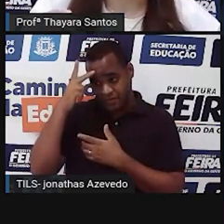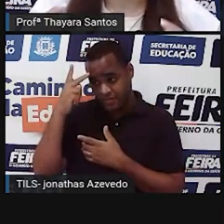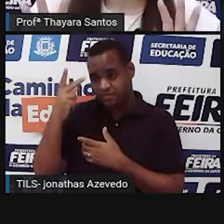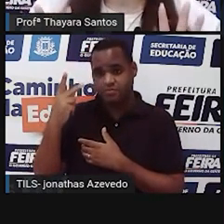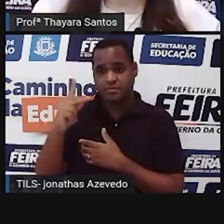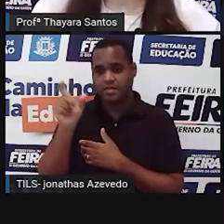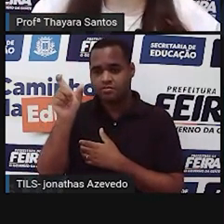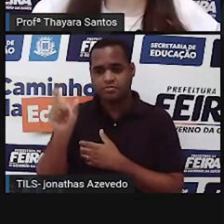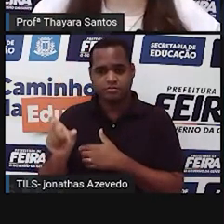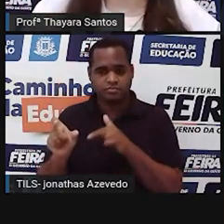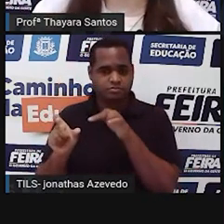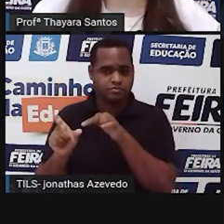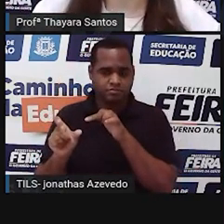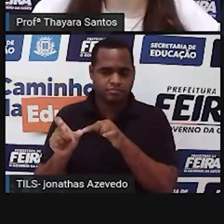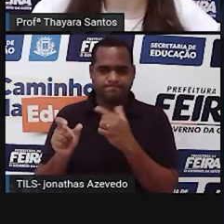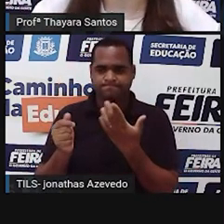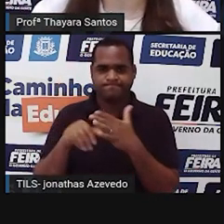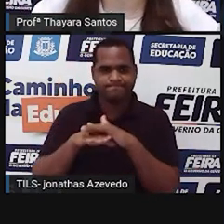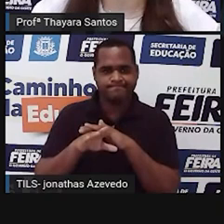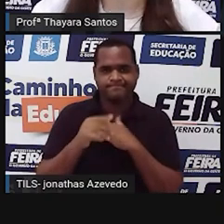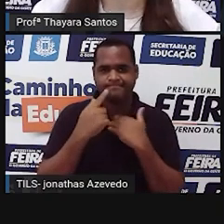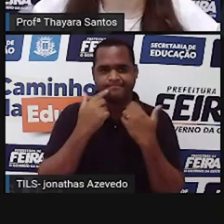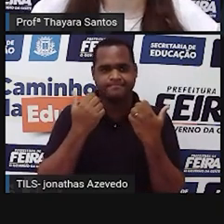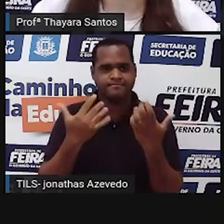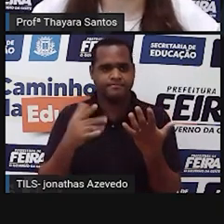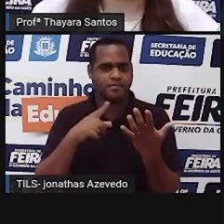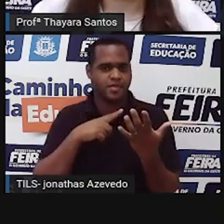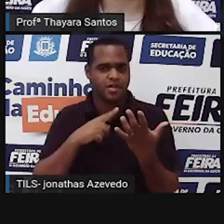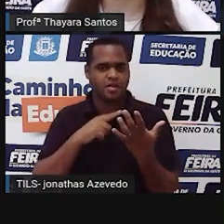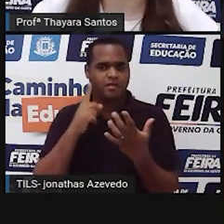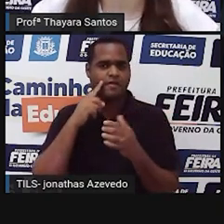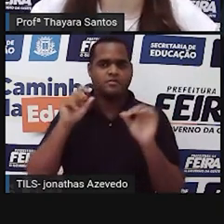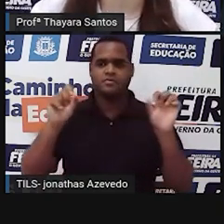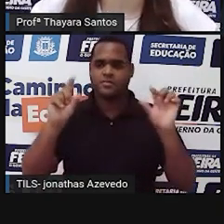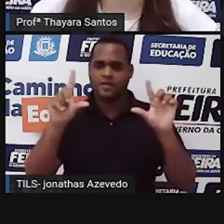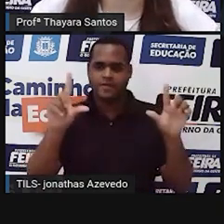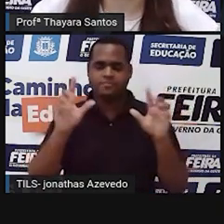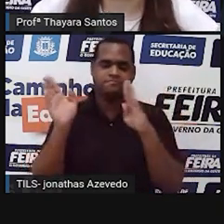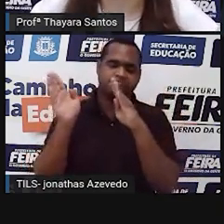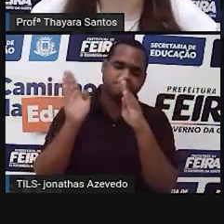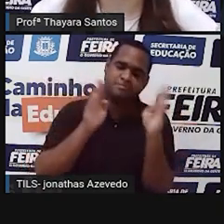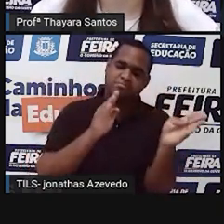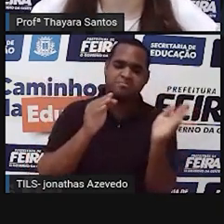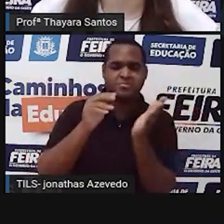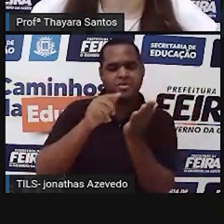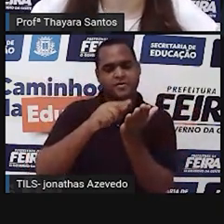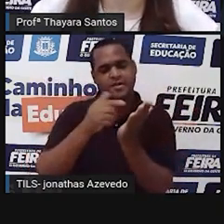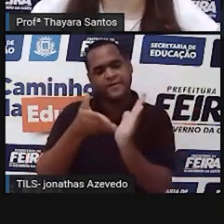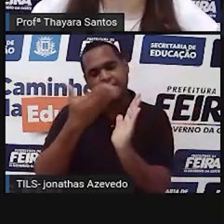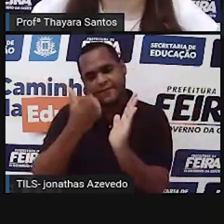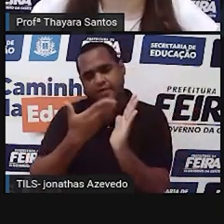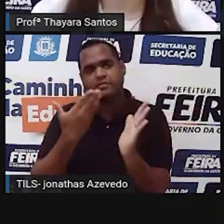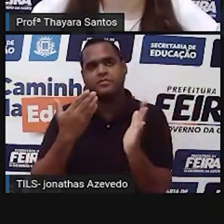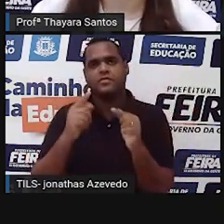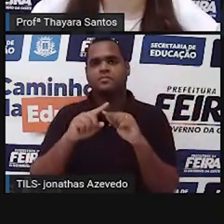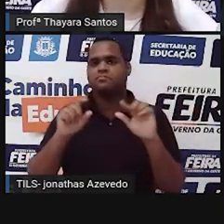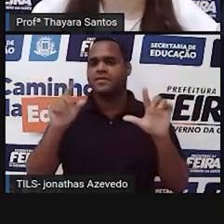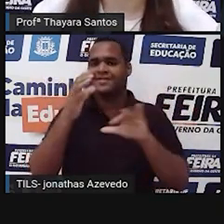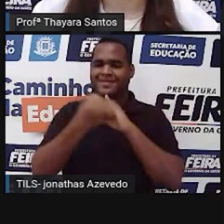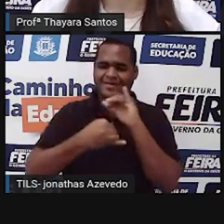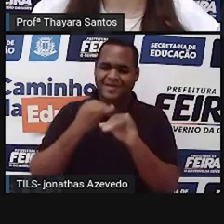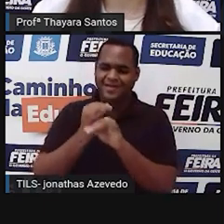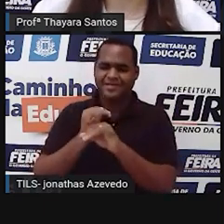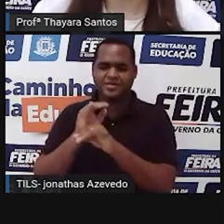né? Como... Quando a gente costuma ver esses horóscopos nesses programas de televisão, às vezes nas revistas, na internet, nos